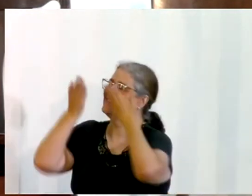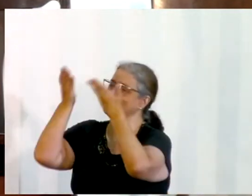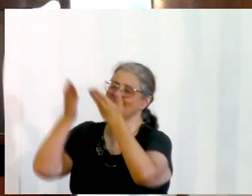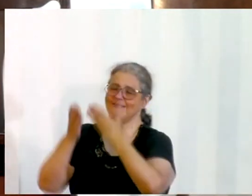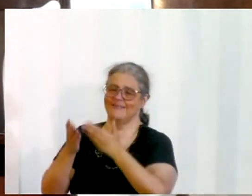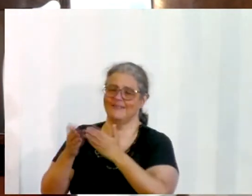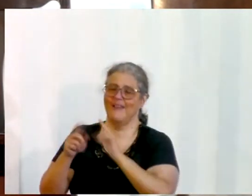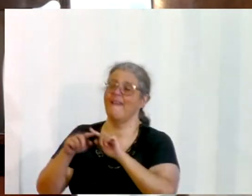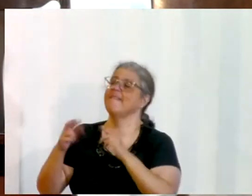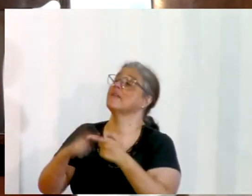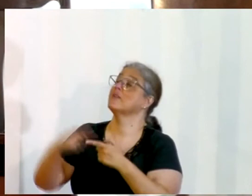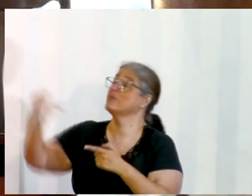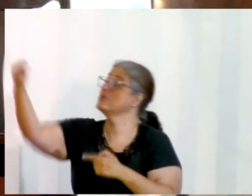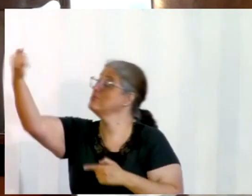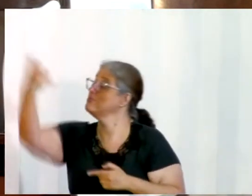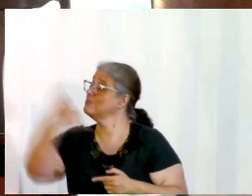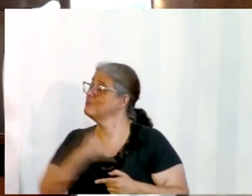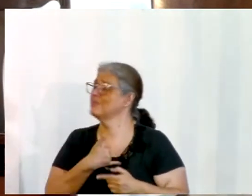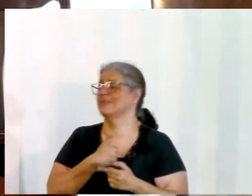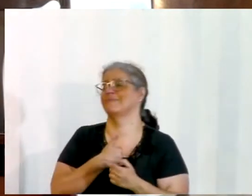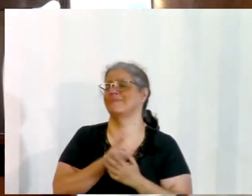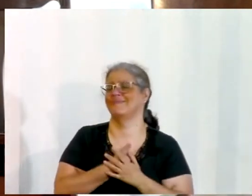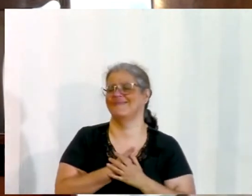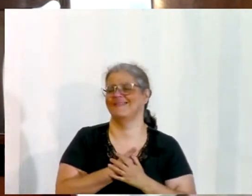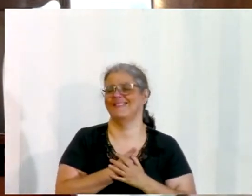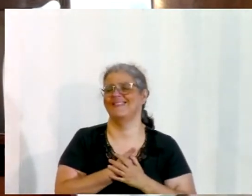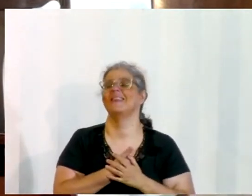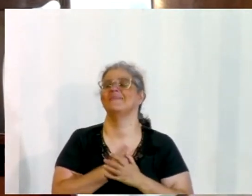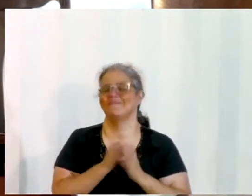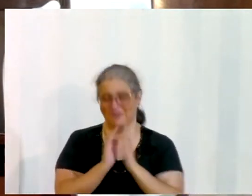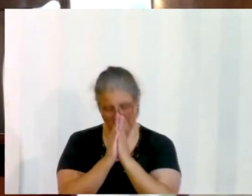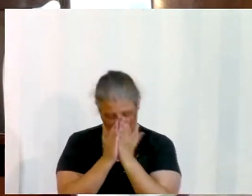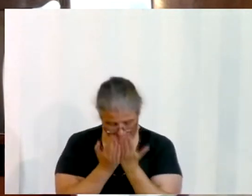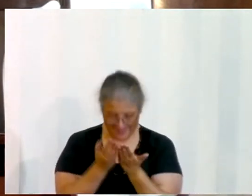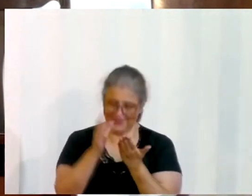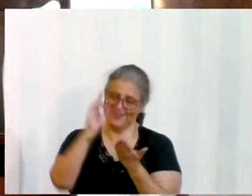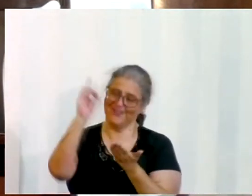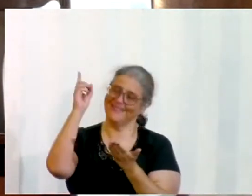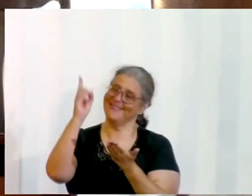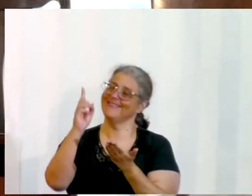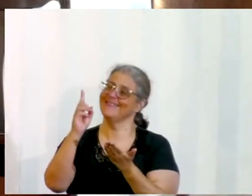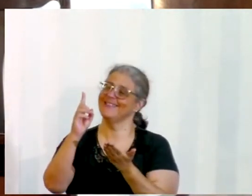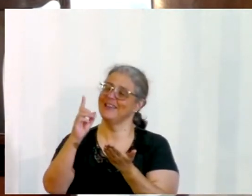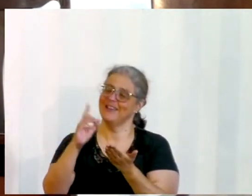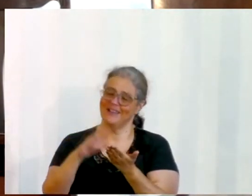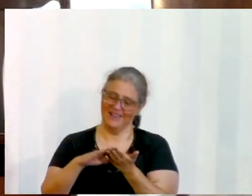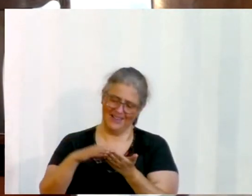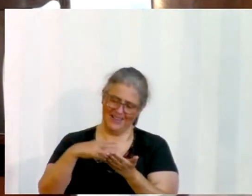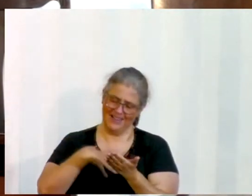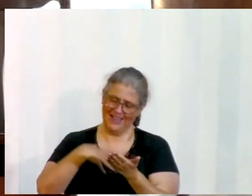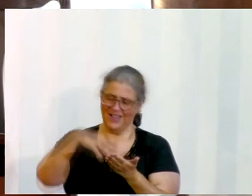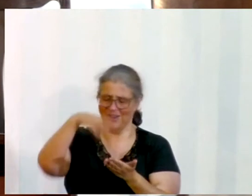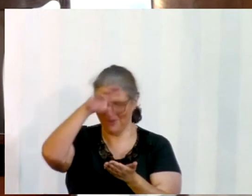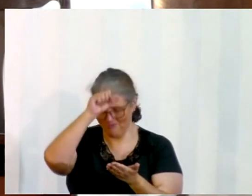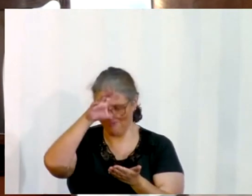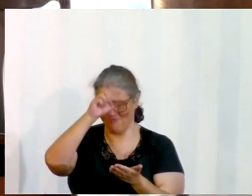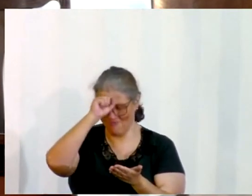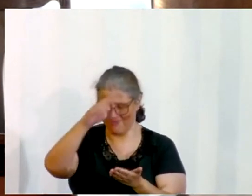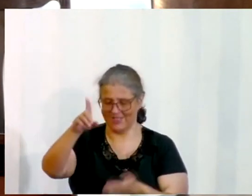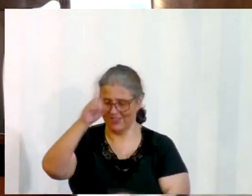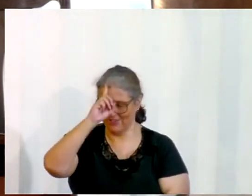esta revelação especial para nós, a Tua palavra, e ela é alimento para a nossa vida, diariamente,